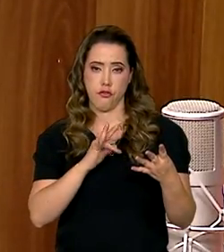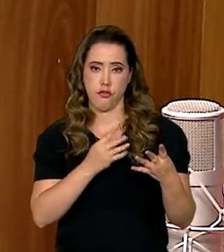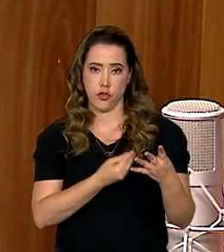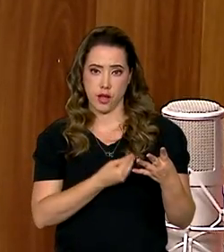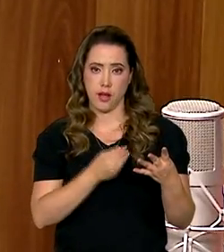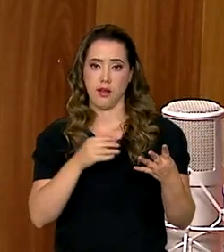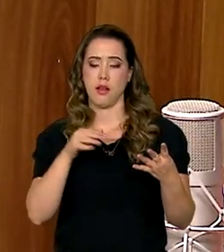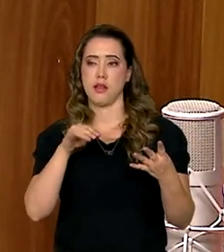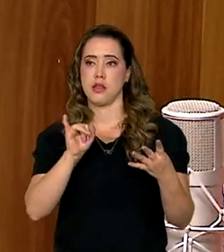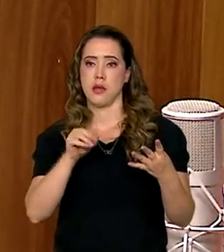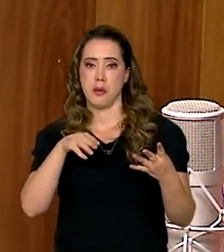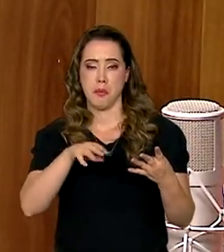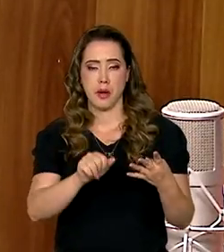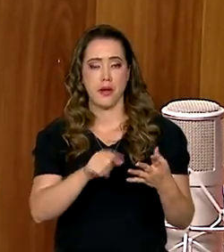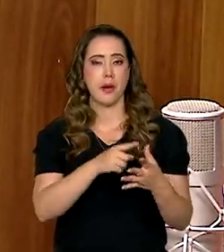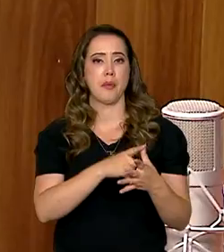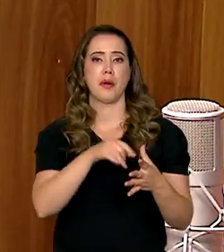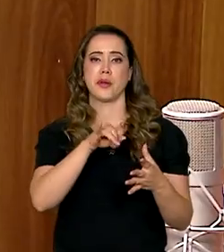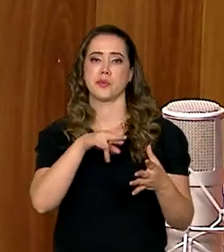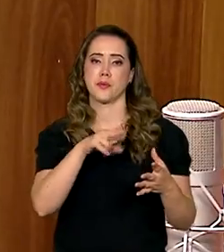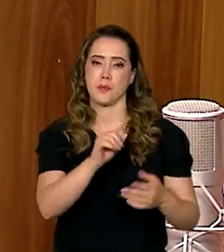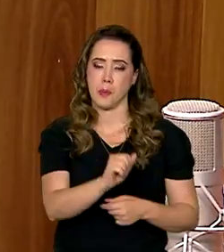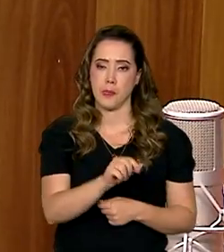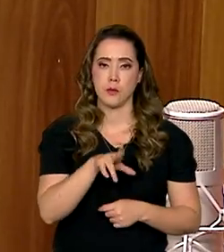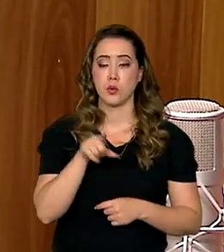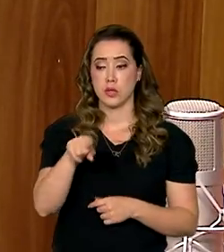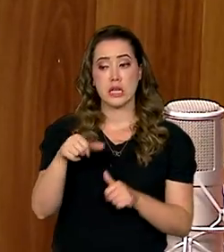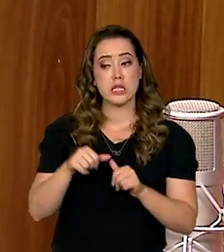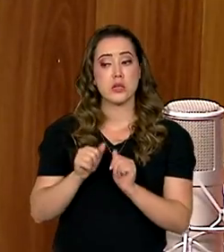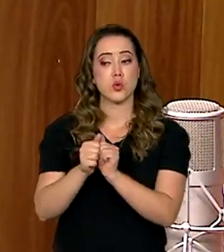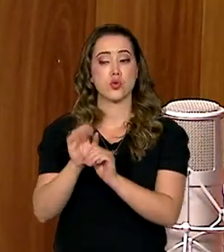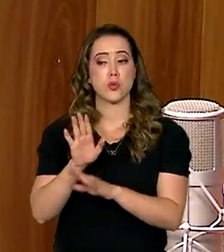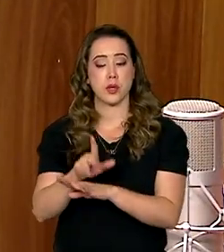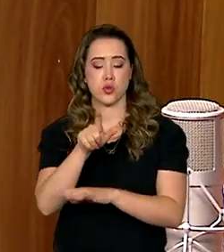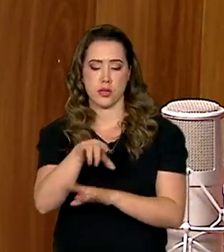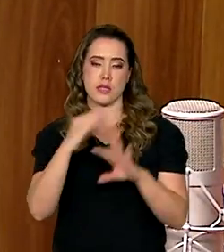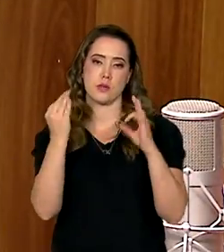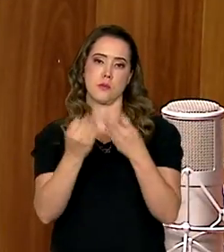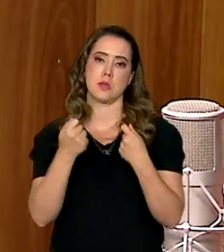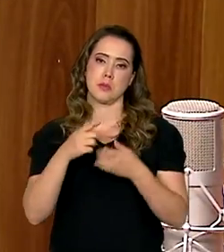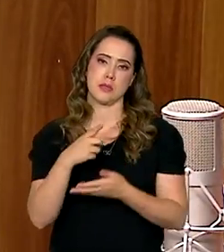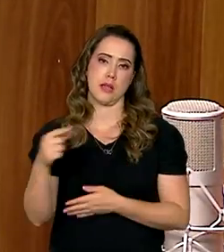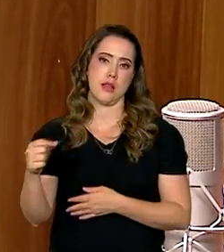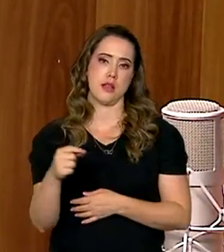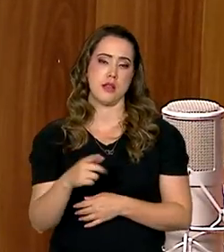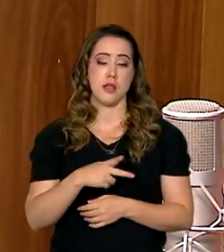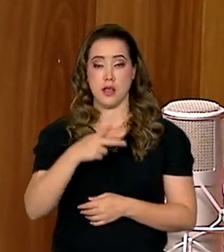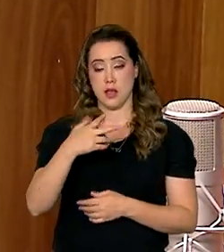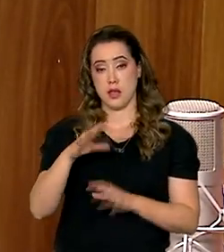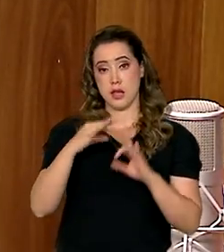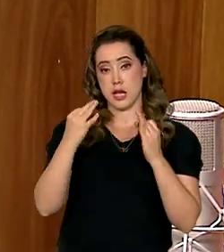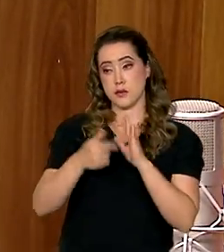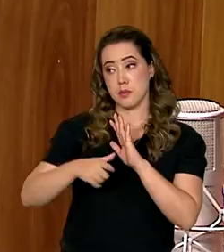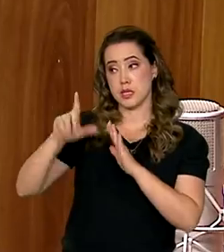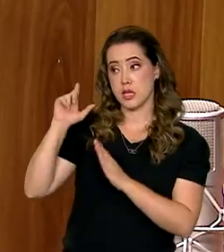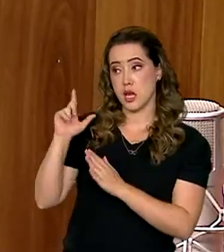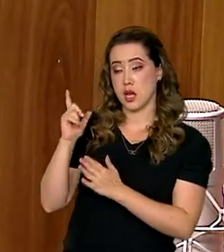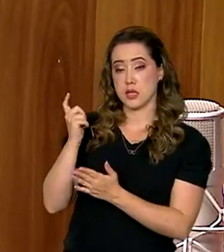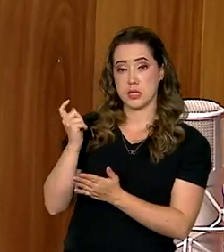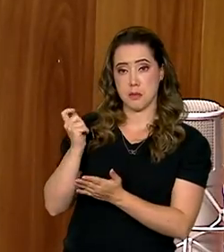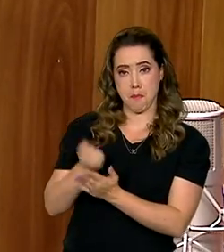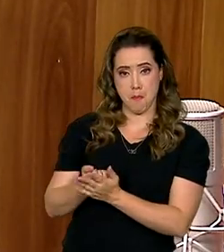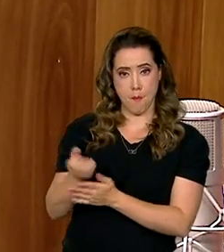estão ali, inclusive, para auxiliar essas famílias. E aquelas que ainda não foram indenizadas naquele período da